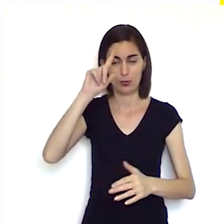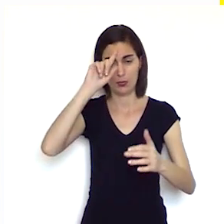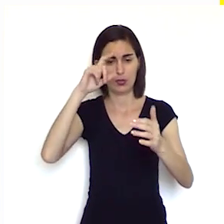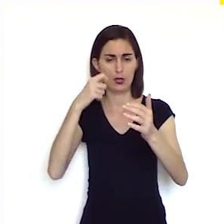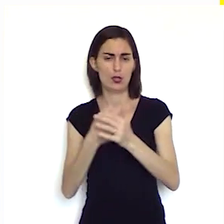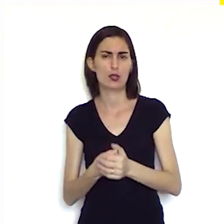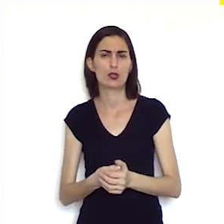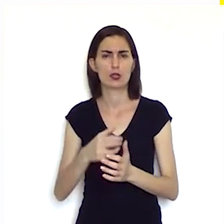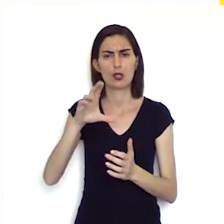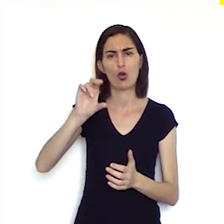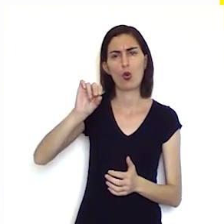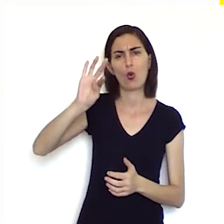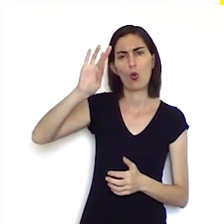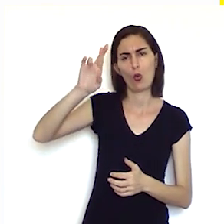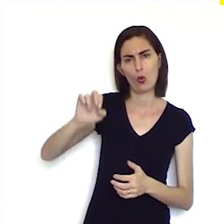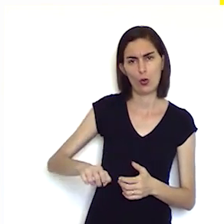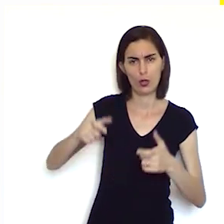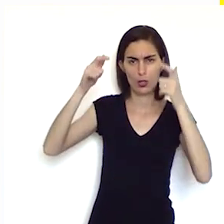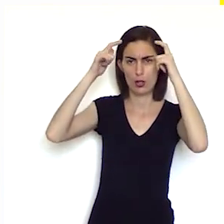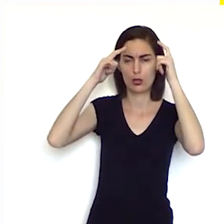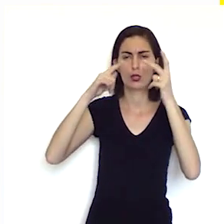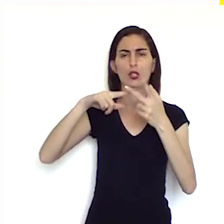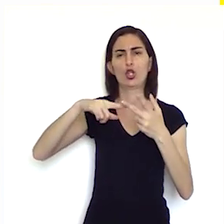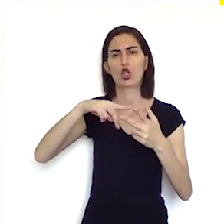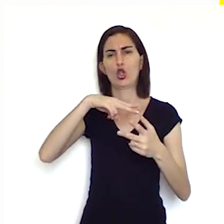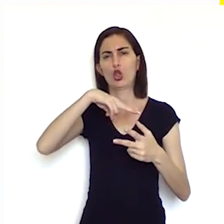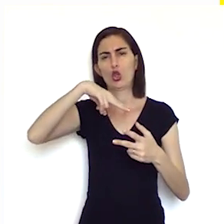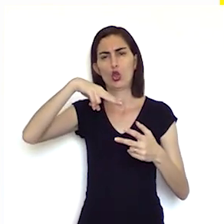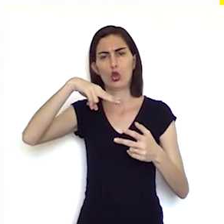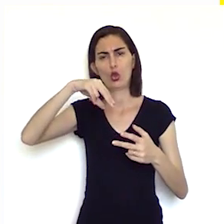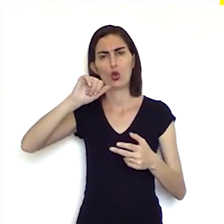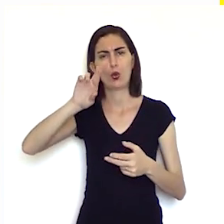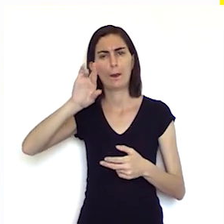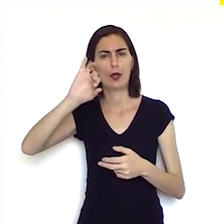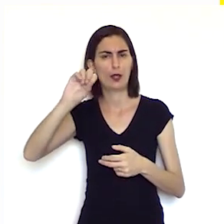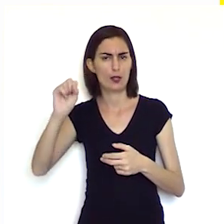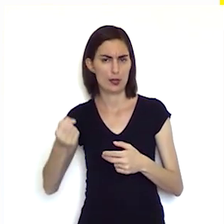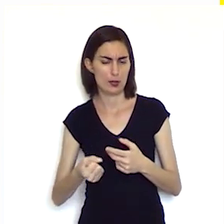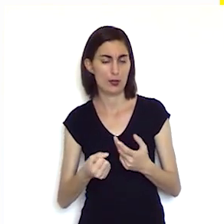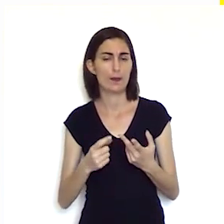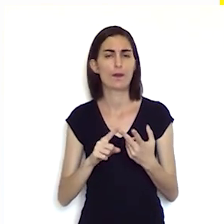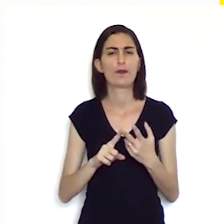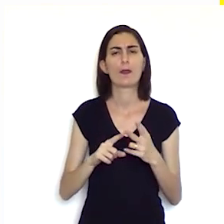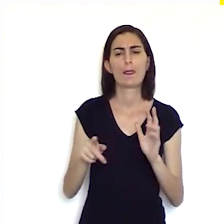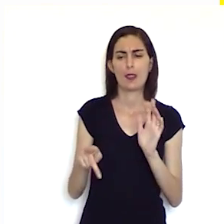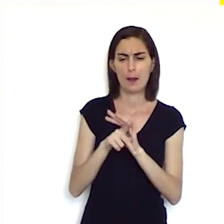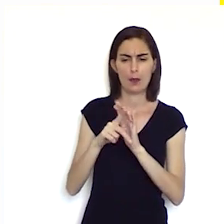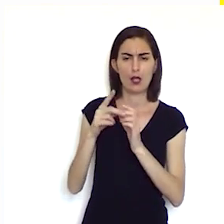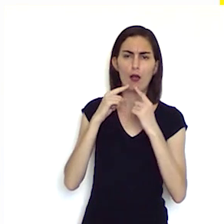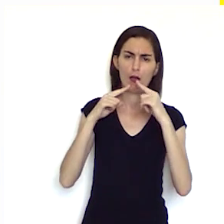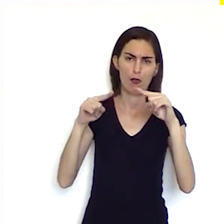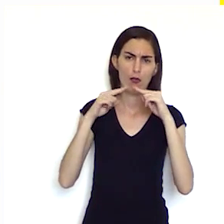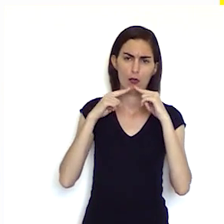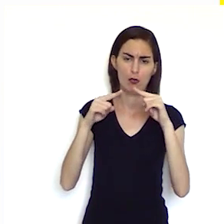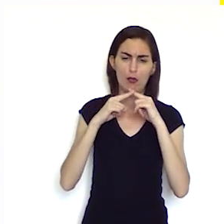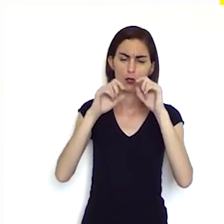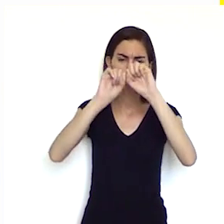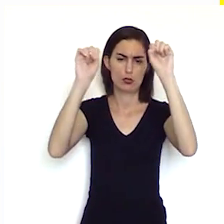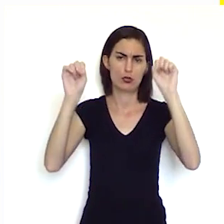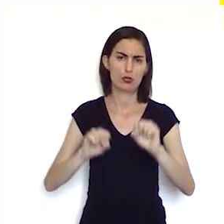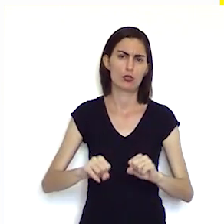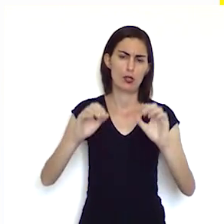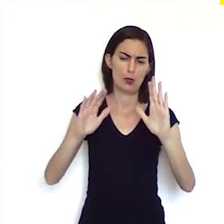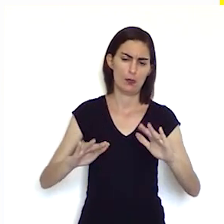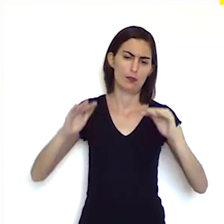decisões para a corte e a nobreza os intelectuais da época em especial franceses passaram a fazer profundas críticas ao sistema